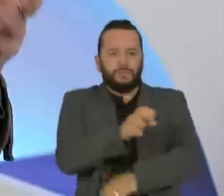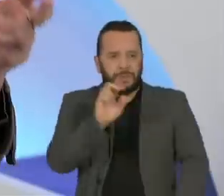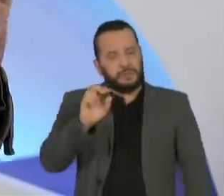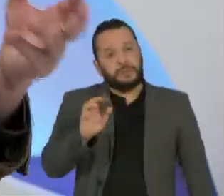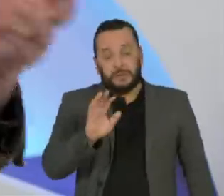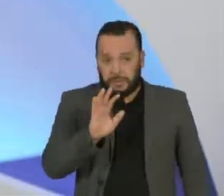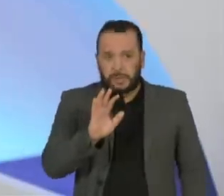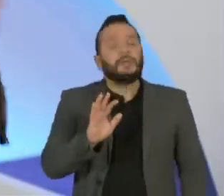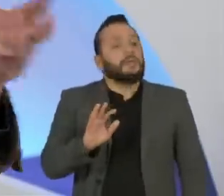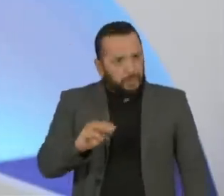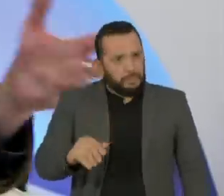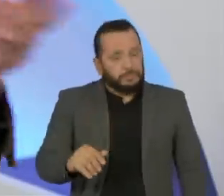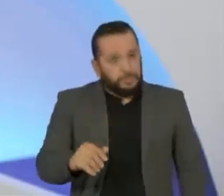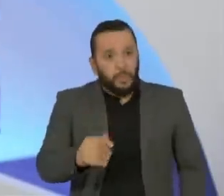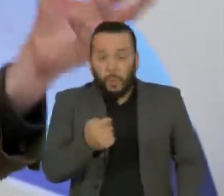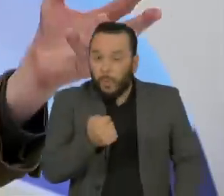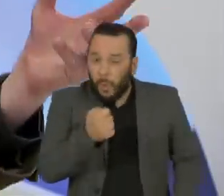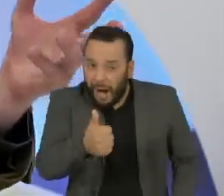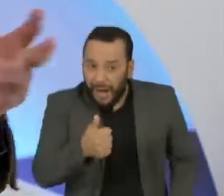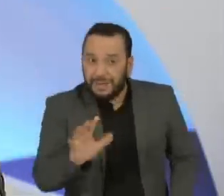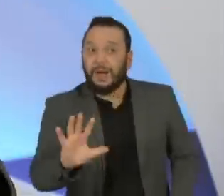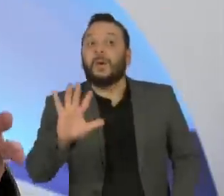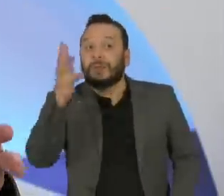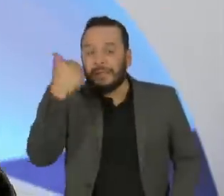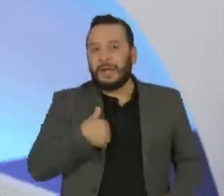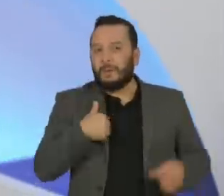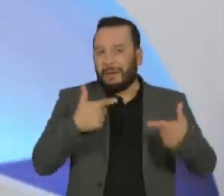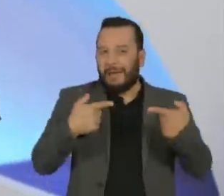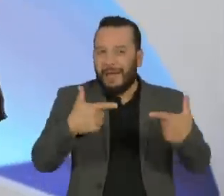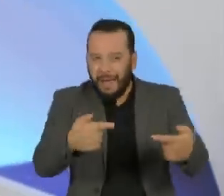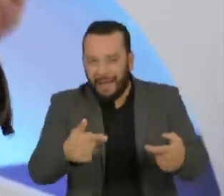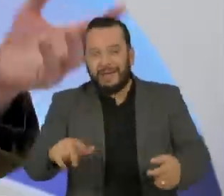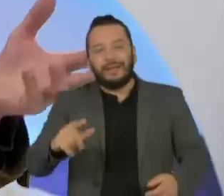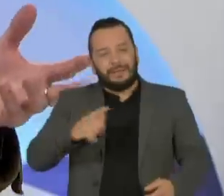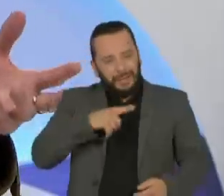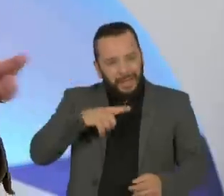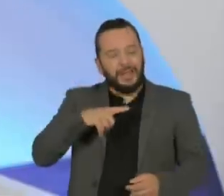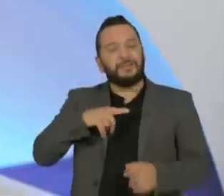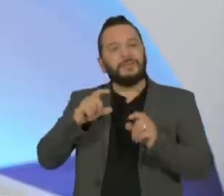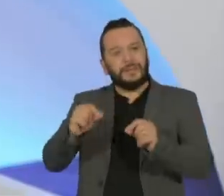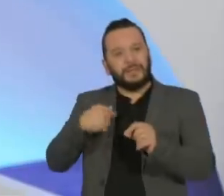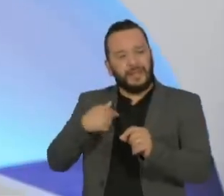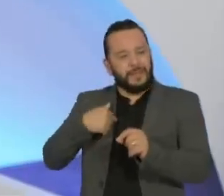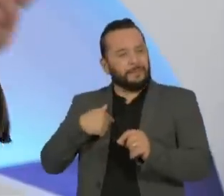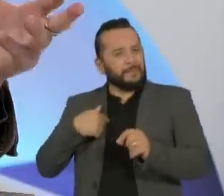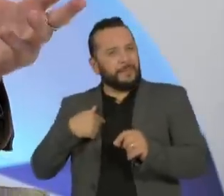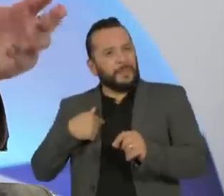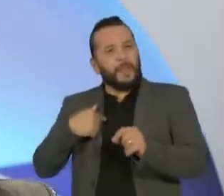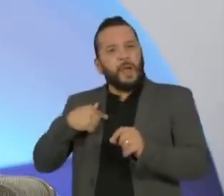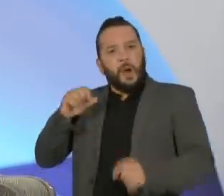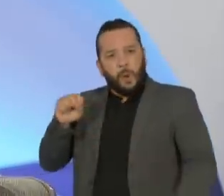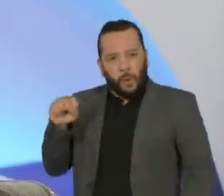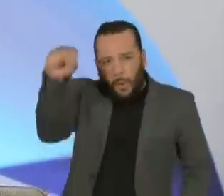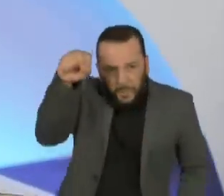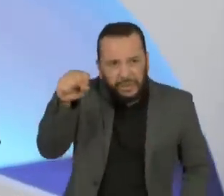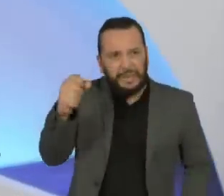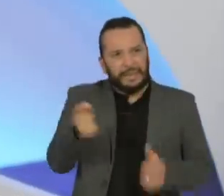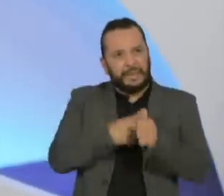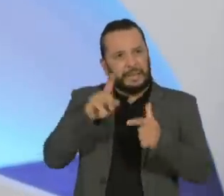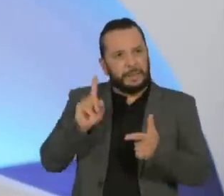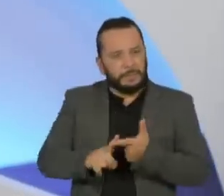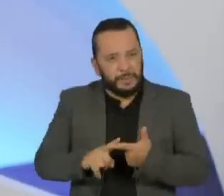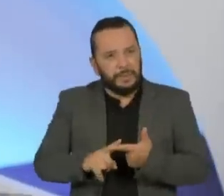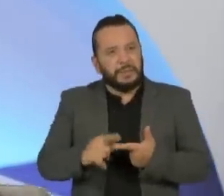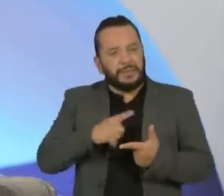uma guerra fria, comunismo, macartismo, isso acontecia. Eu me lembro perfeitamente disso, eu me lembro da Bacia dos